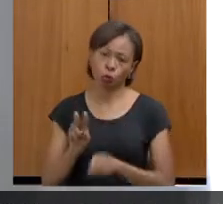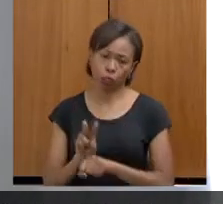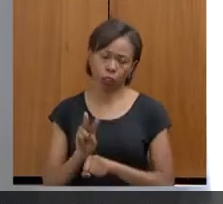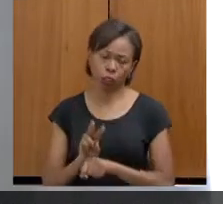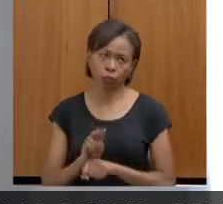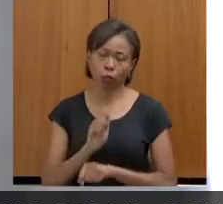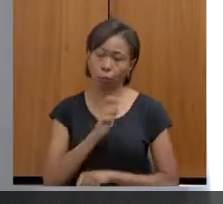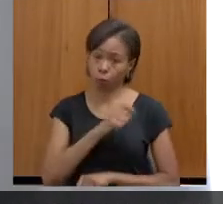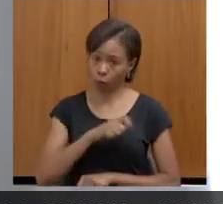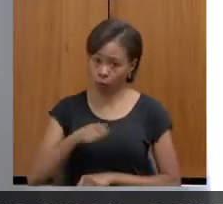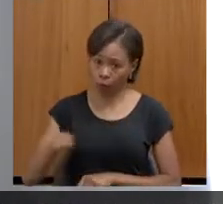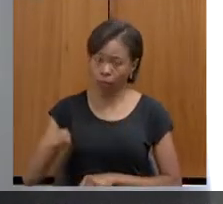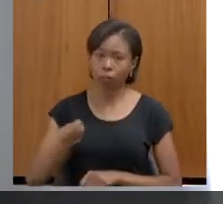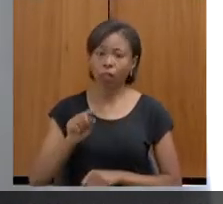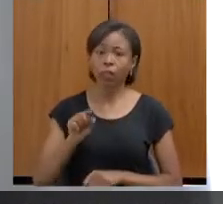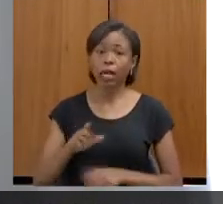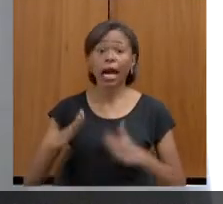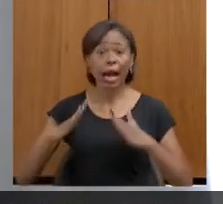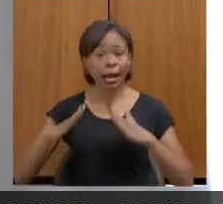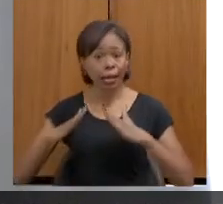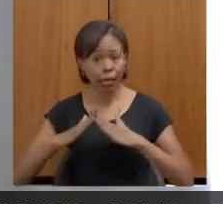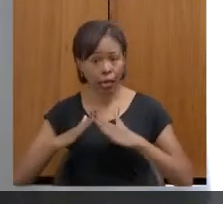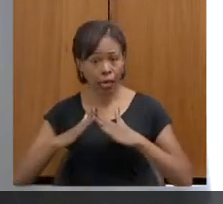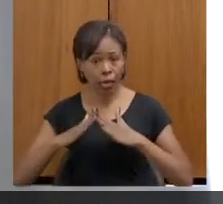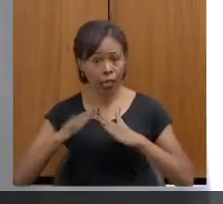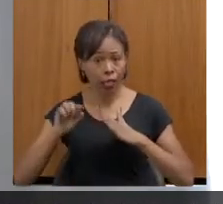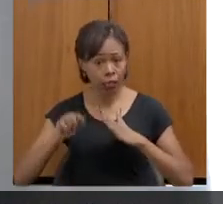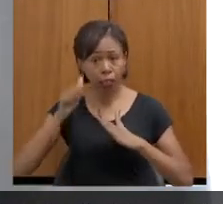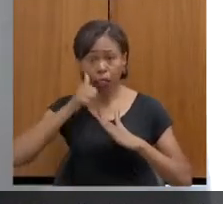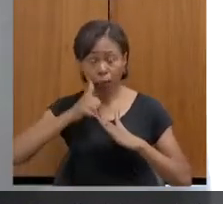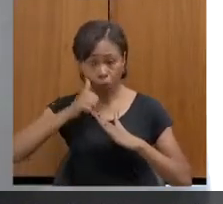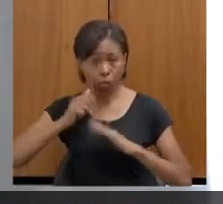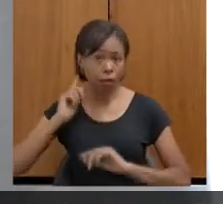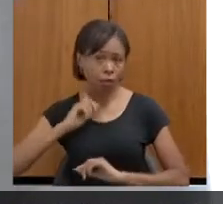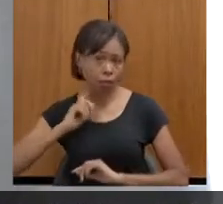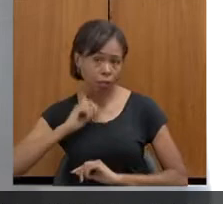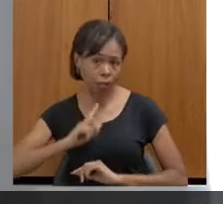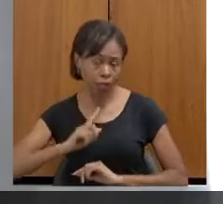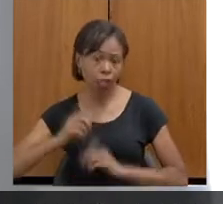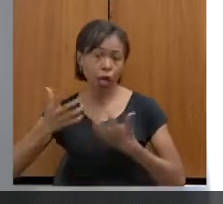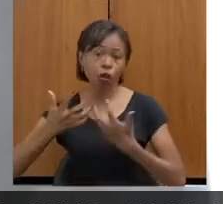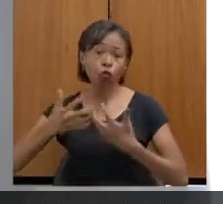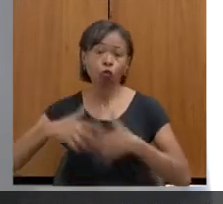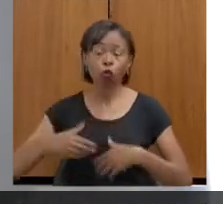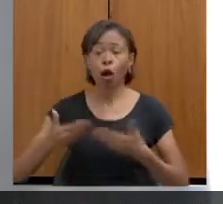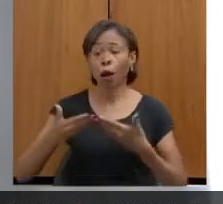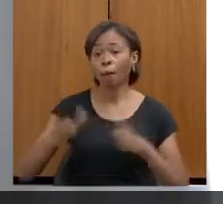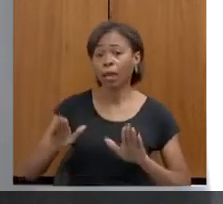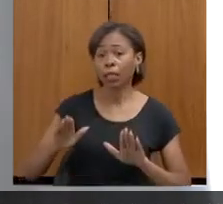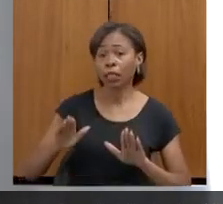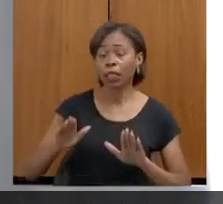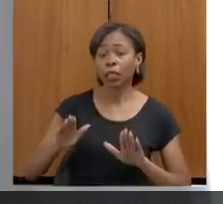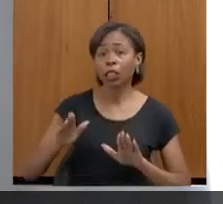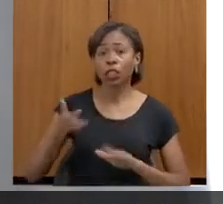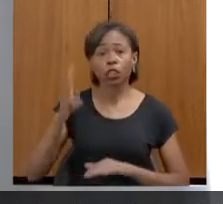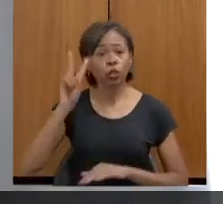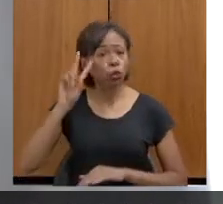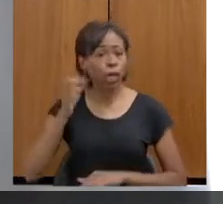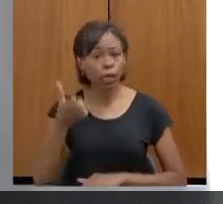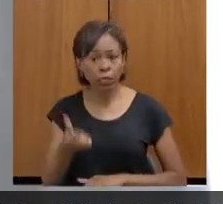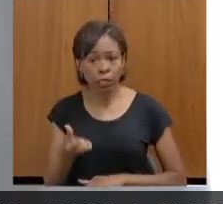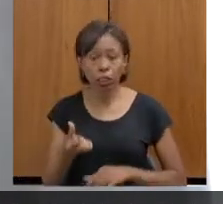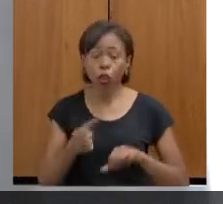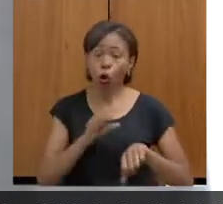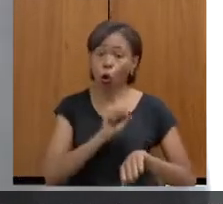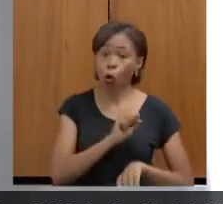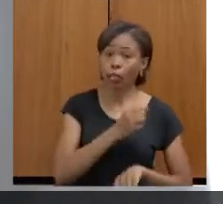Mulher Mineira e a delegacia de plantão, porque a Casa da Mulher Mineira funciona dias de semana de 8h30 às 18h30. A delegacia de